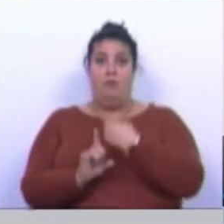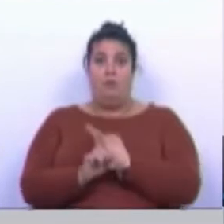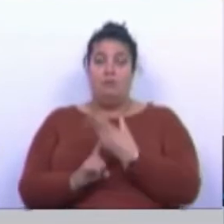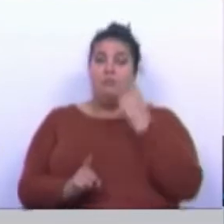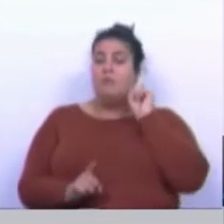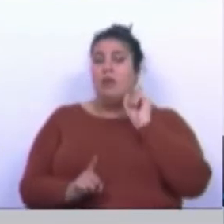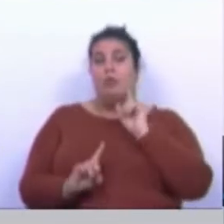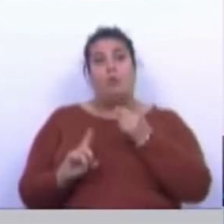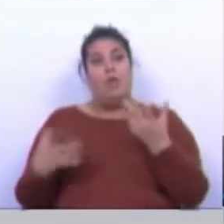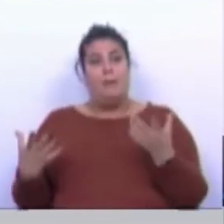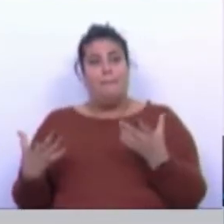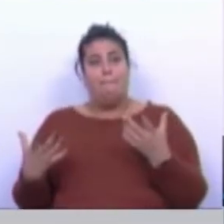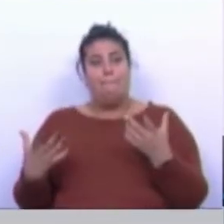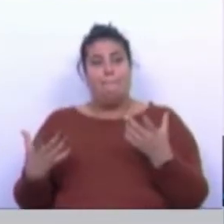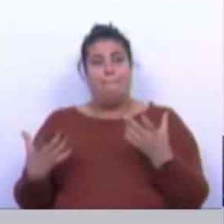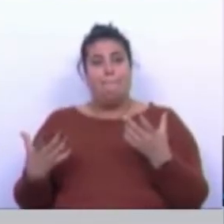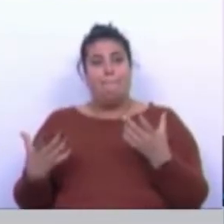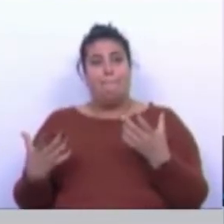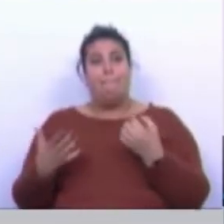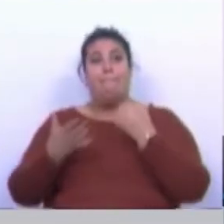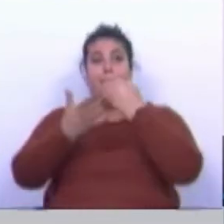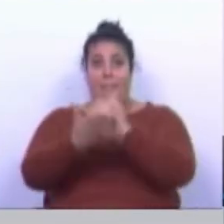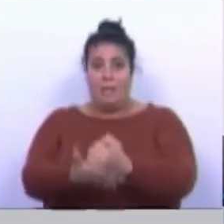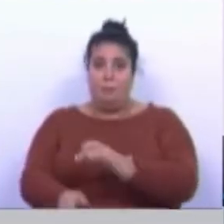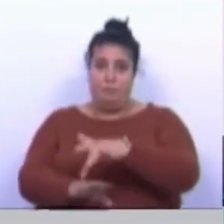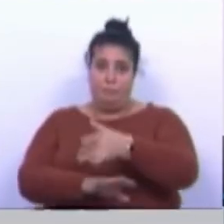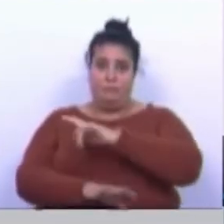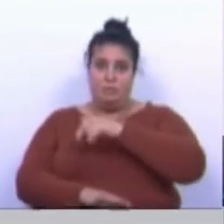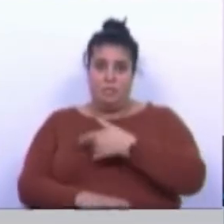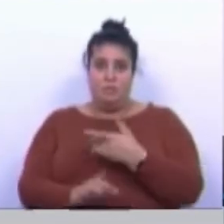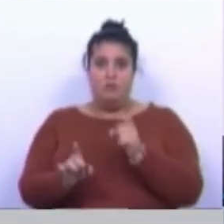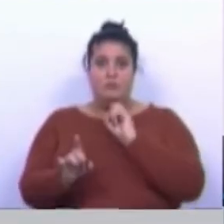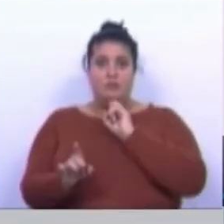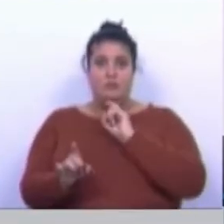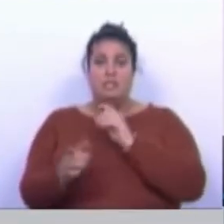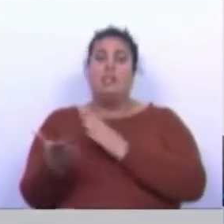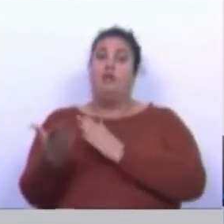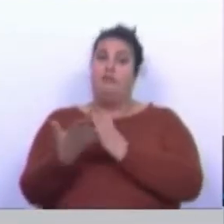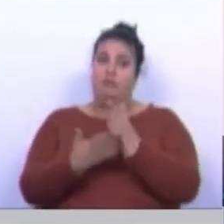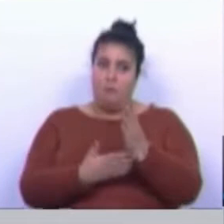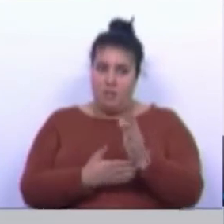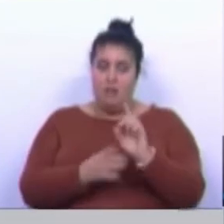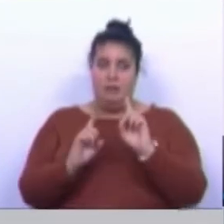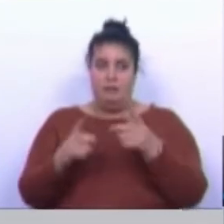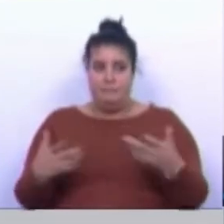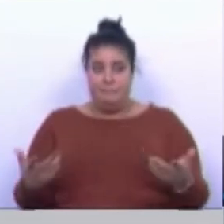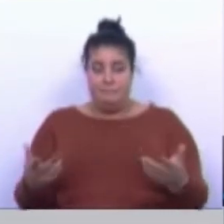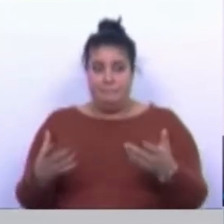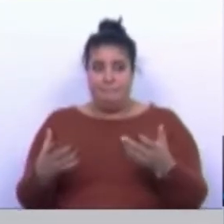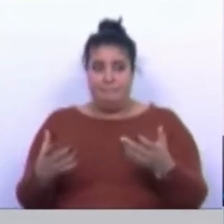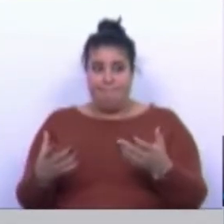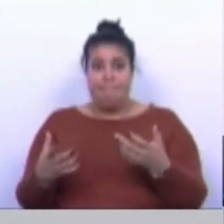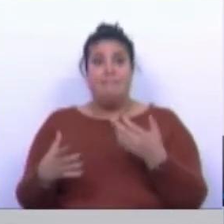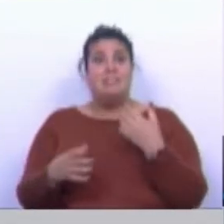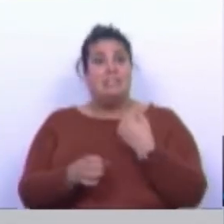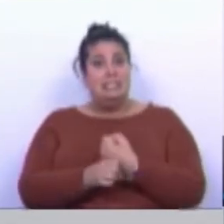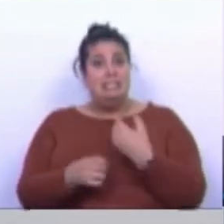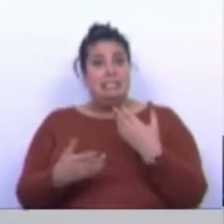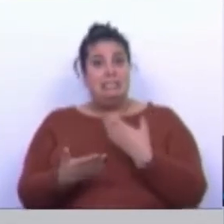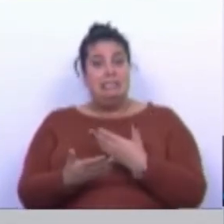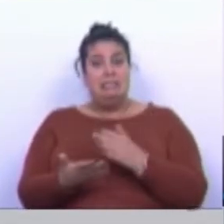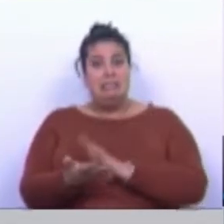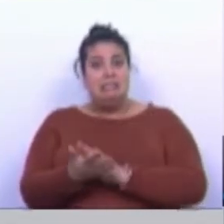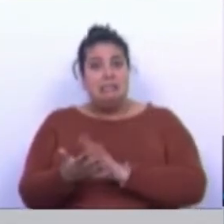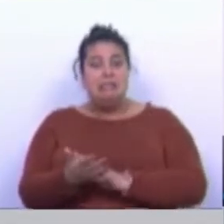fundamentais é o apoio aos nossos profissionais para poderem continuar a atualizar a sua prática